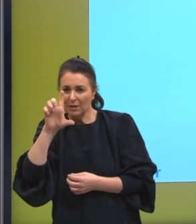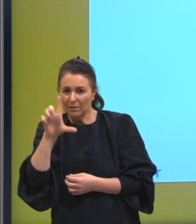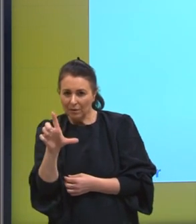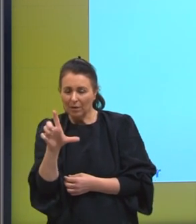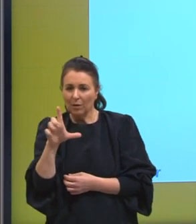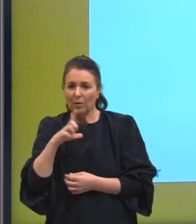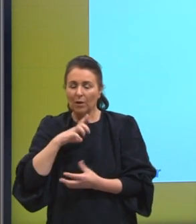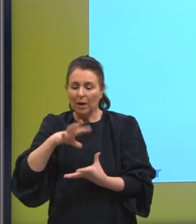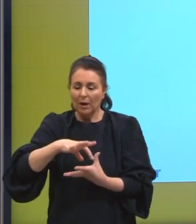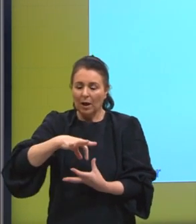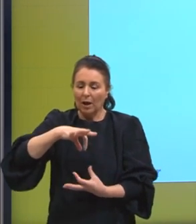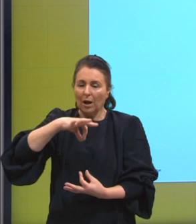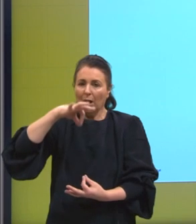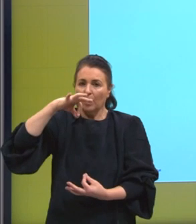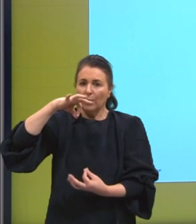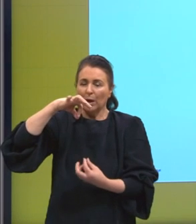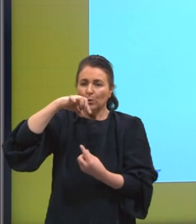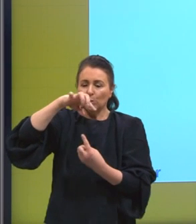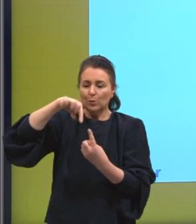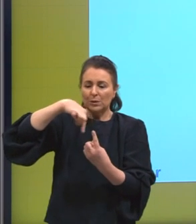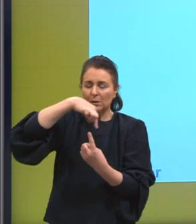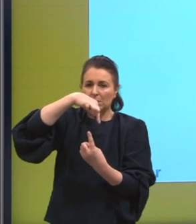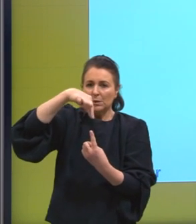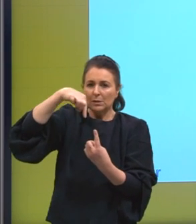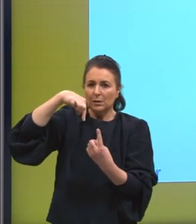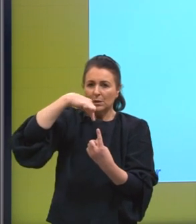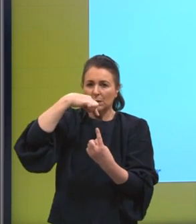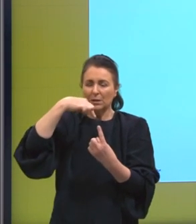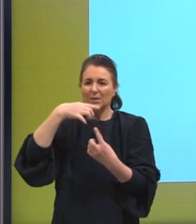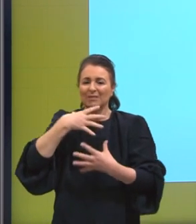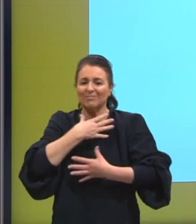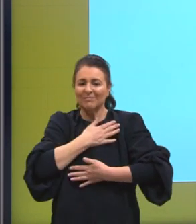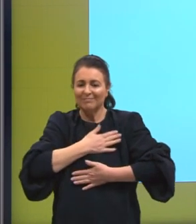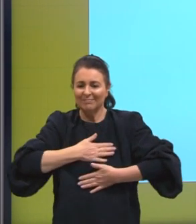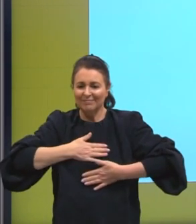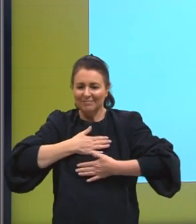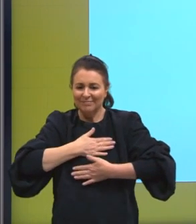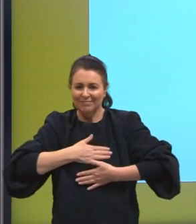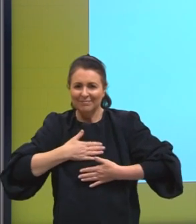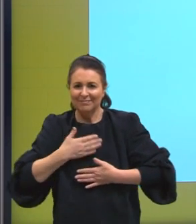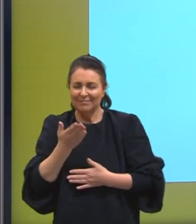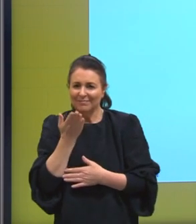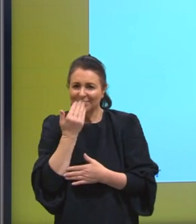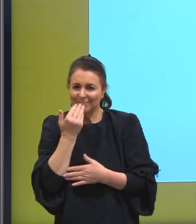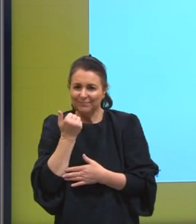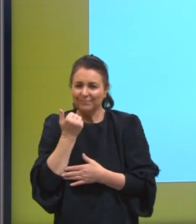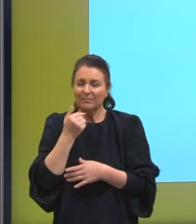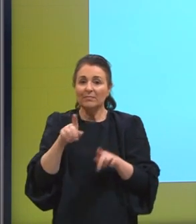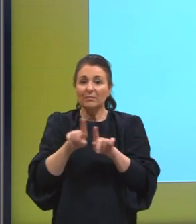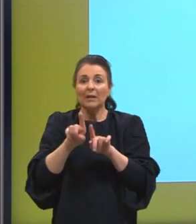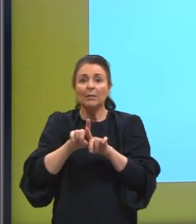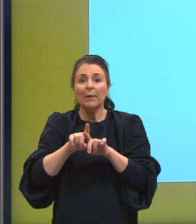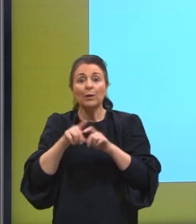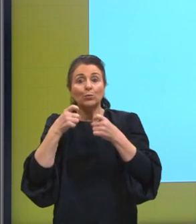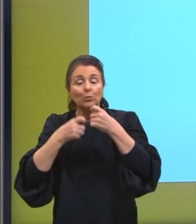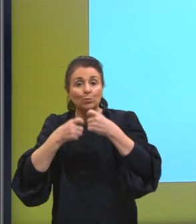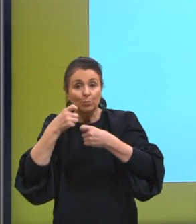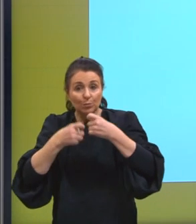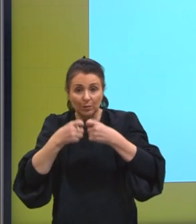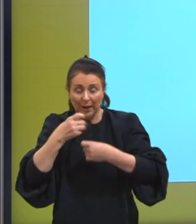dos espíritos mais baixos, ao prazer, alimentação, inclusive o prazer sexual, etc e tal,